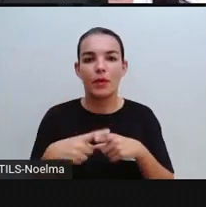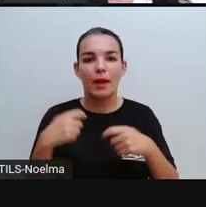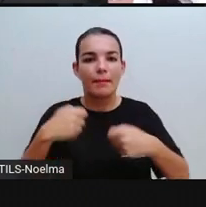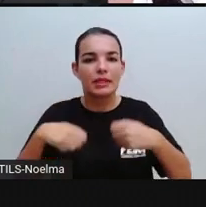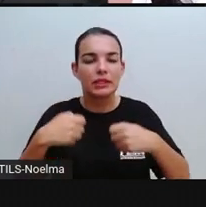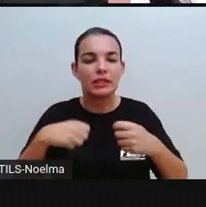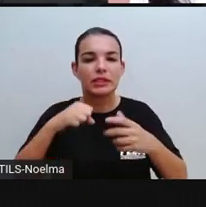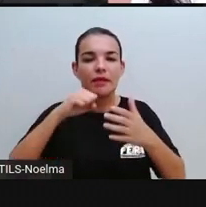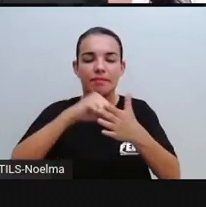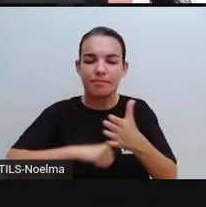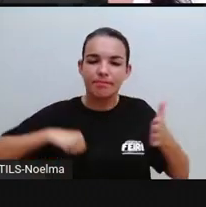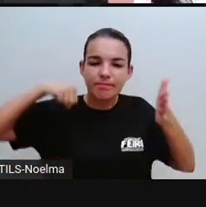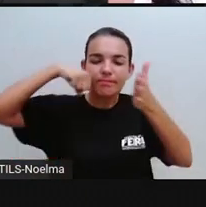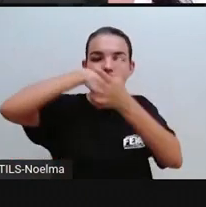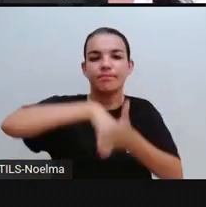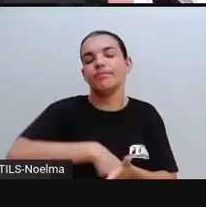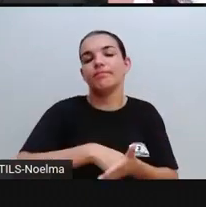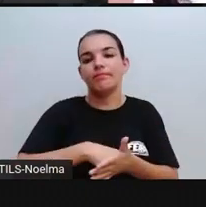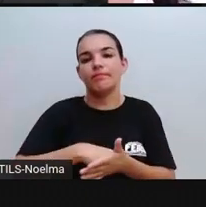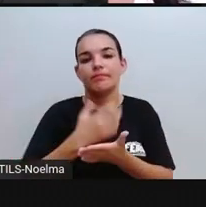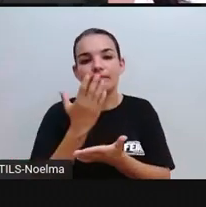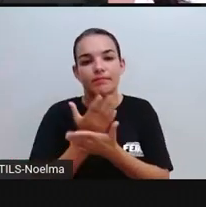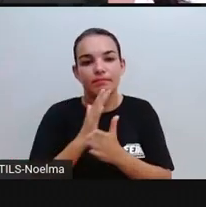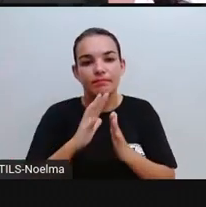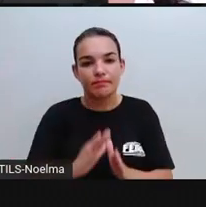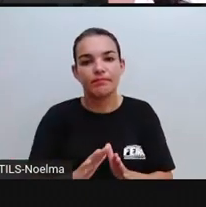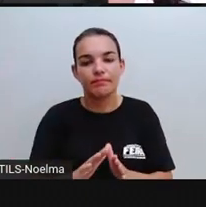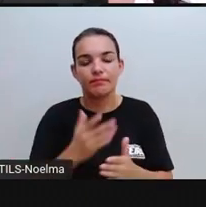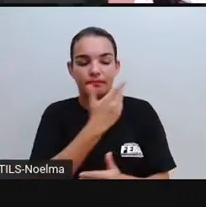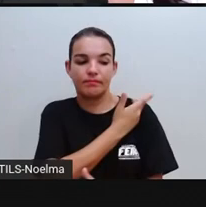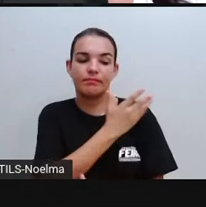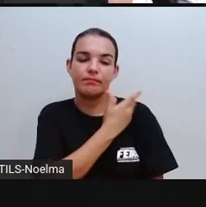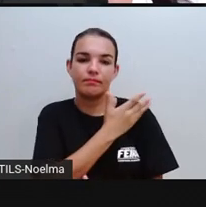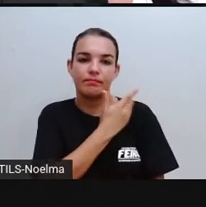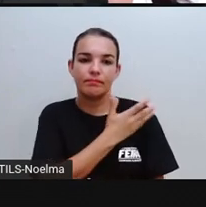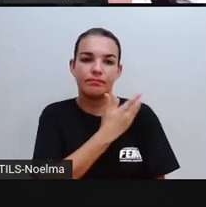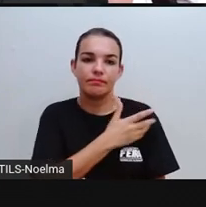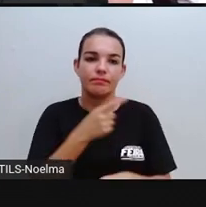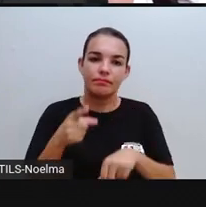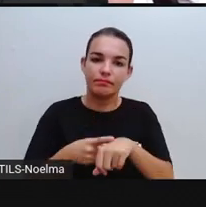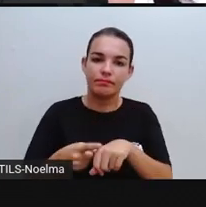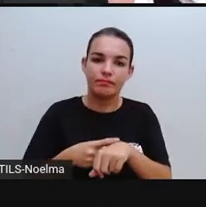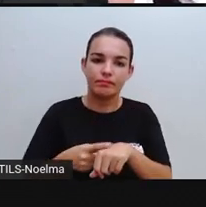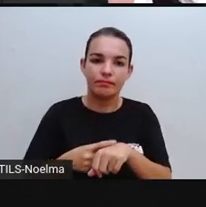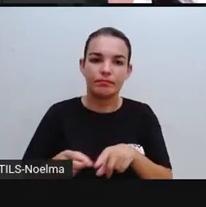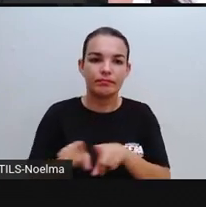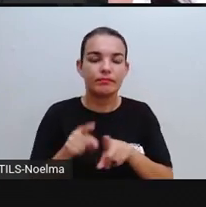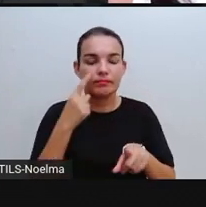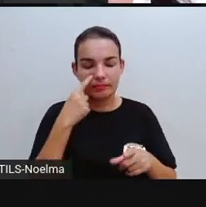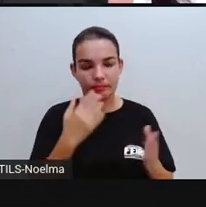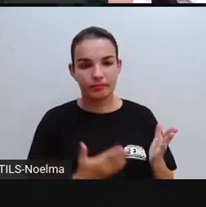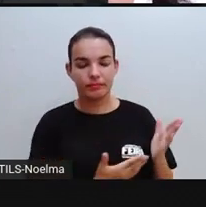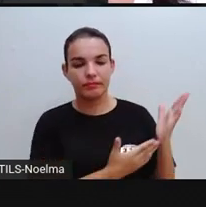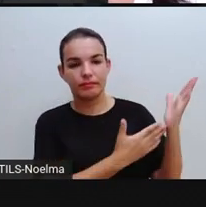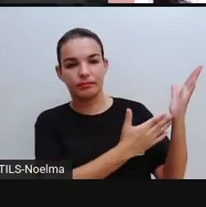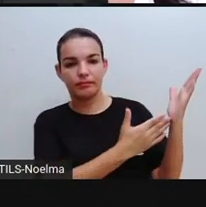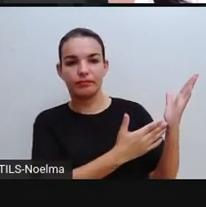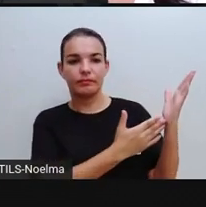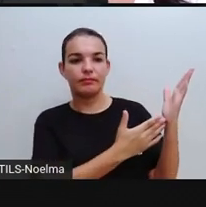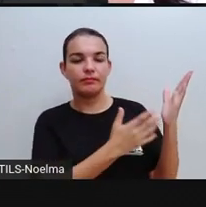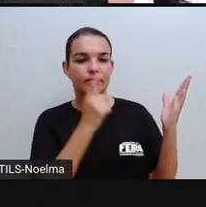que é sobre o racismo. E aí a gente já começa com essa imagem, já no nosso primeiro slide,